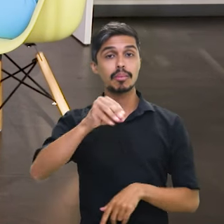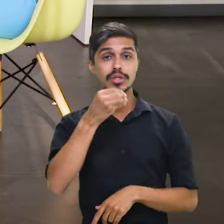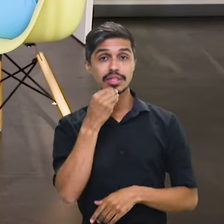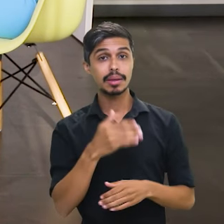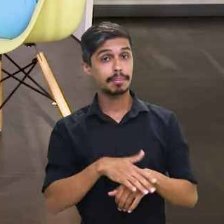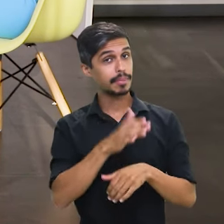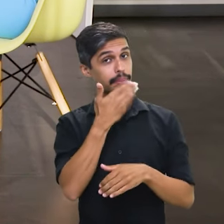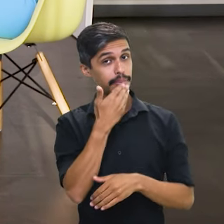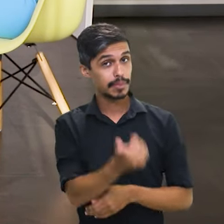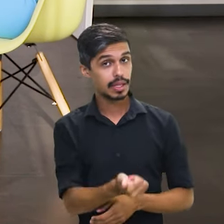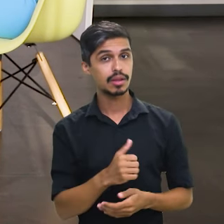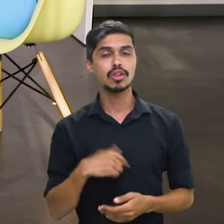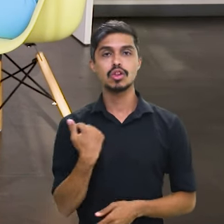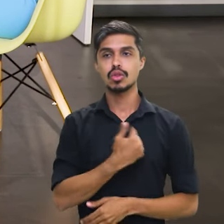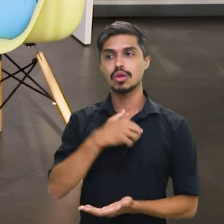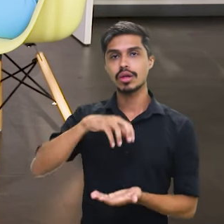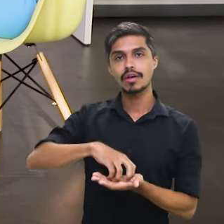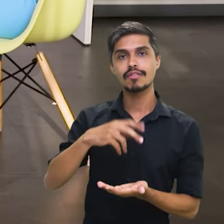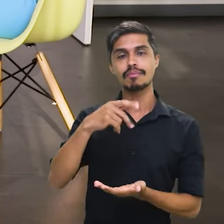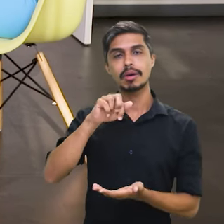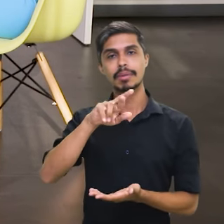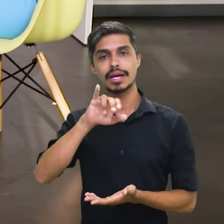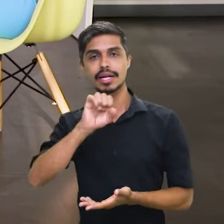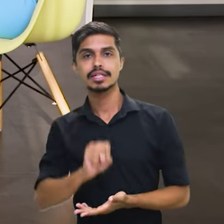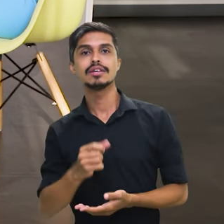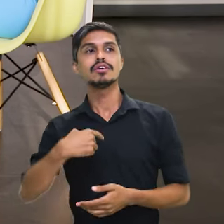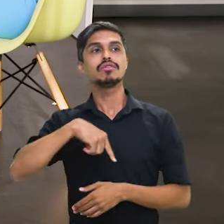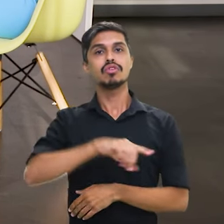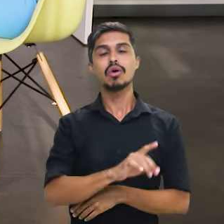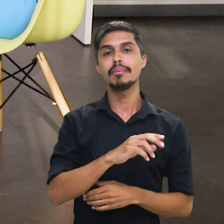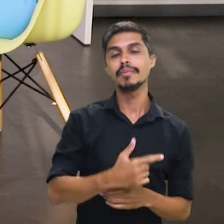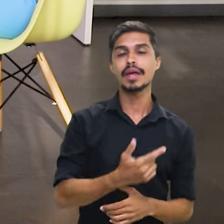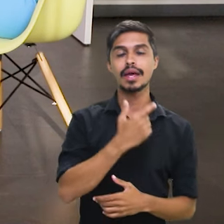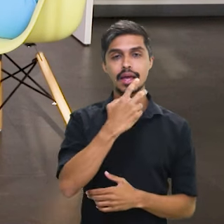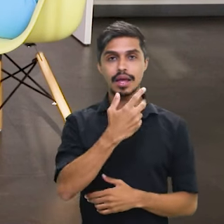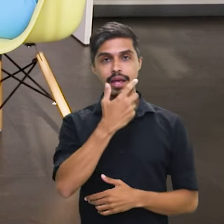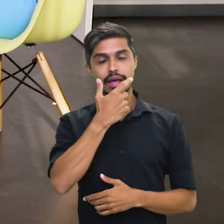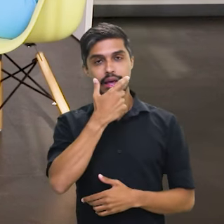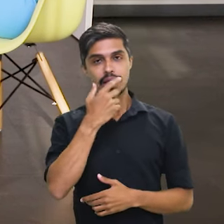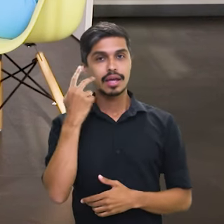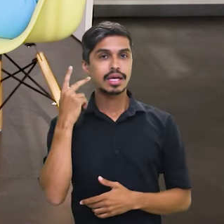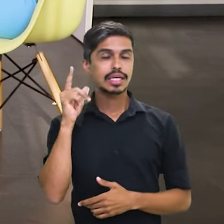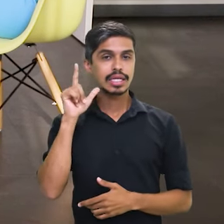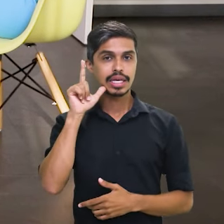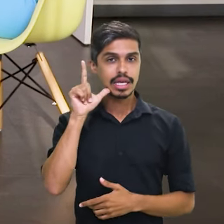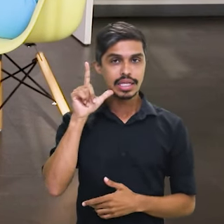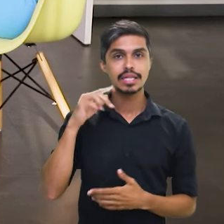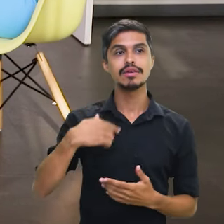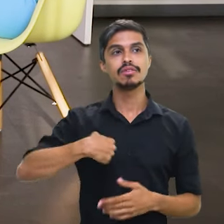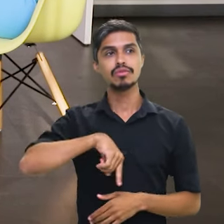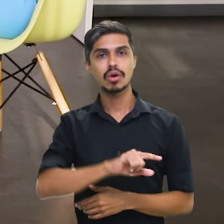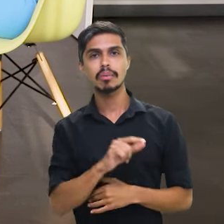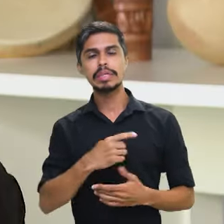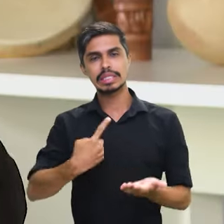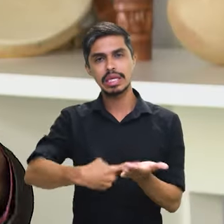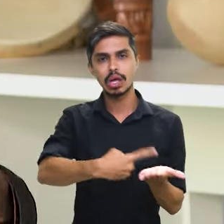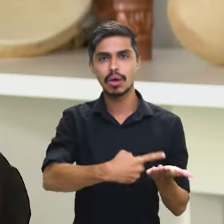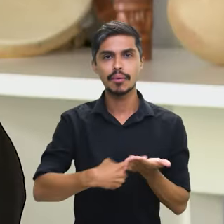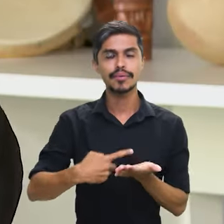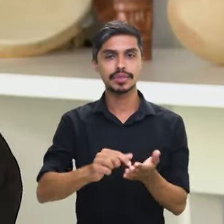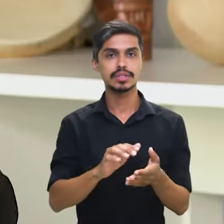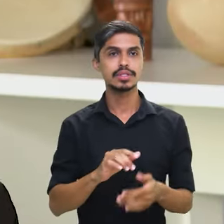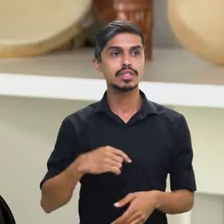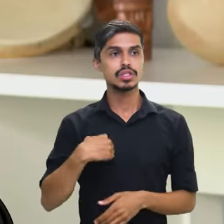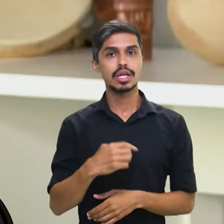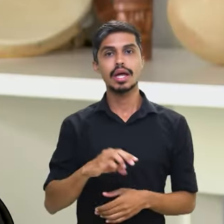começam a ficar melhores. Nós da Palmares já fomos à África, fomos à Gana, fazemos uma parceria para um novo tipo de cooperação. A ministra